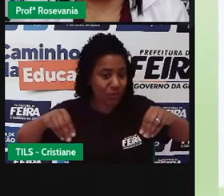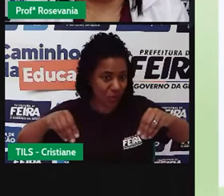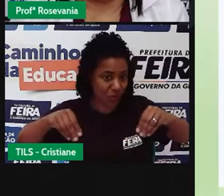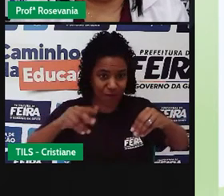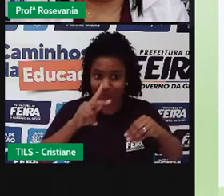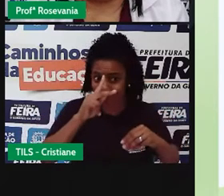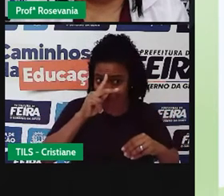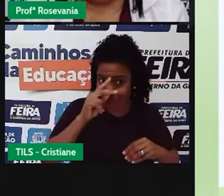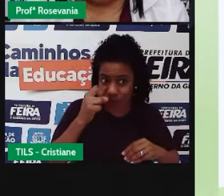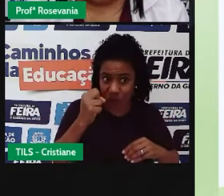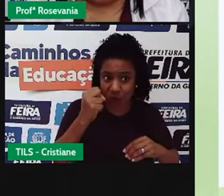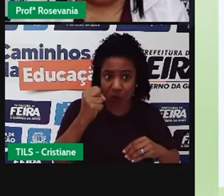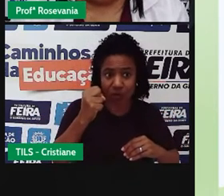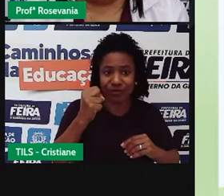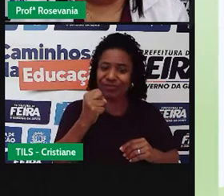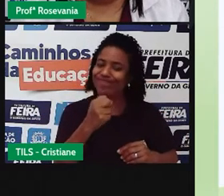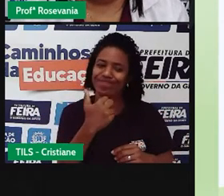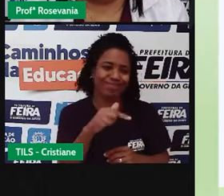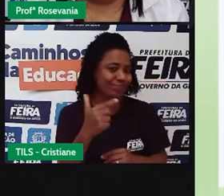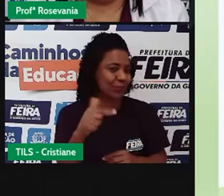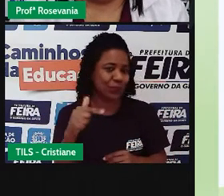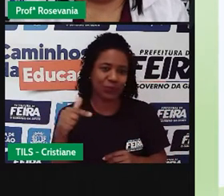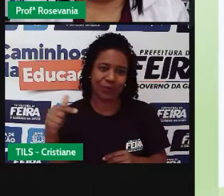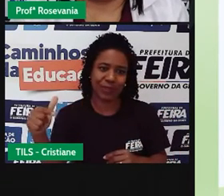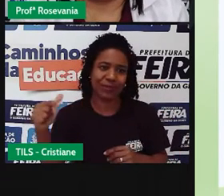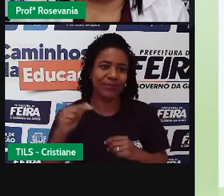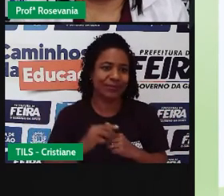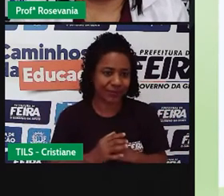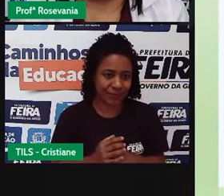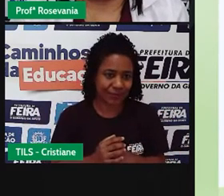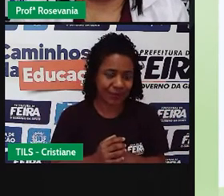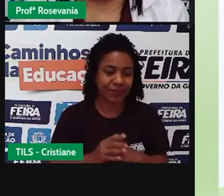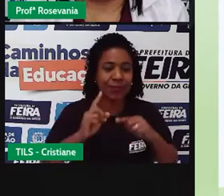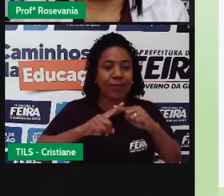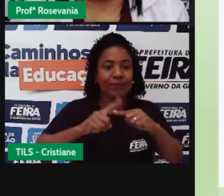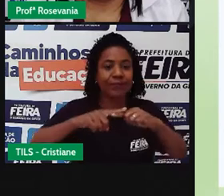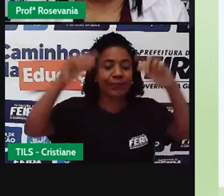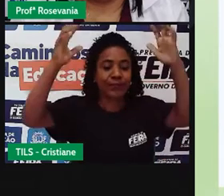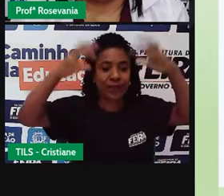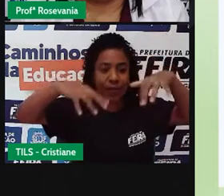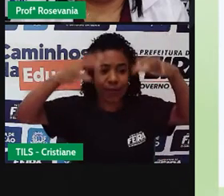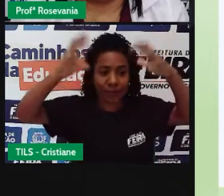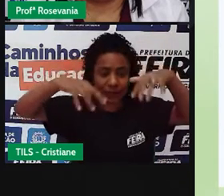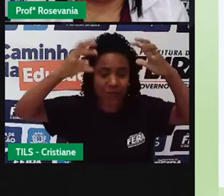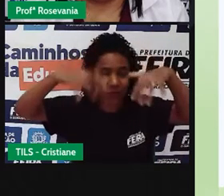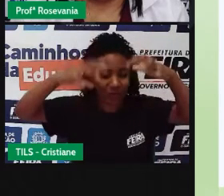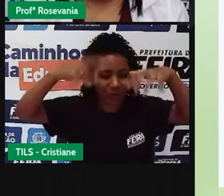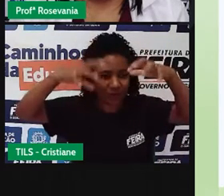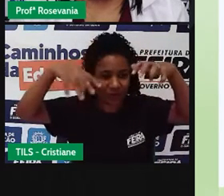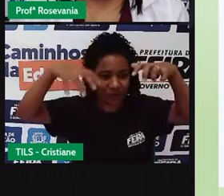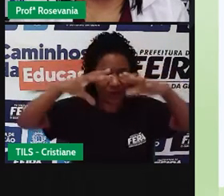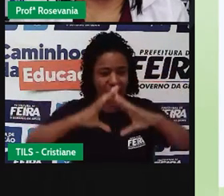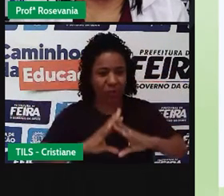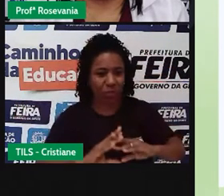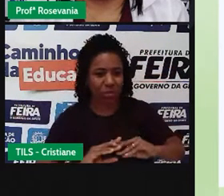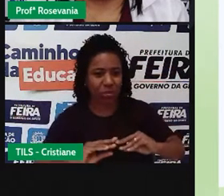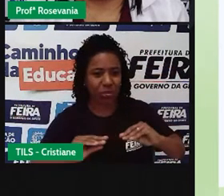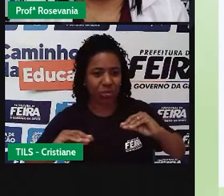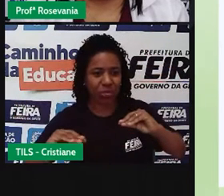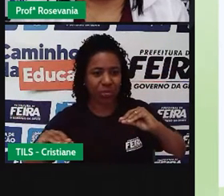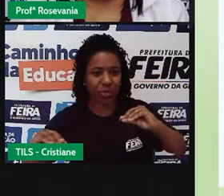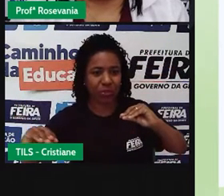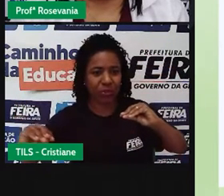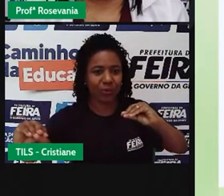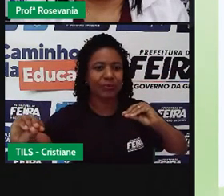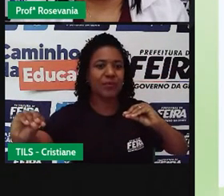fato, né, que quando a chuva vem, ela, né, acaba sendo aqui